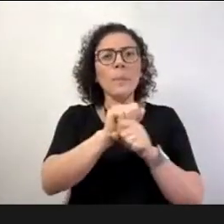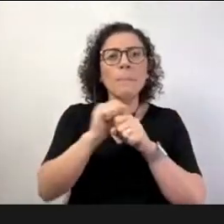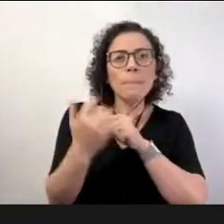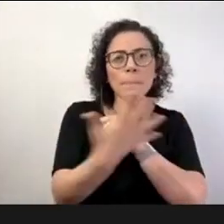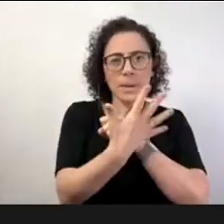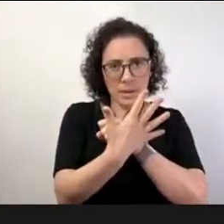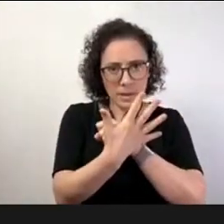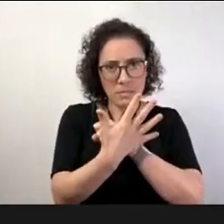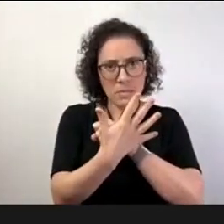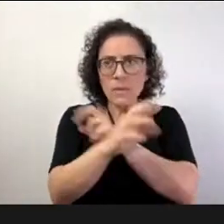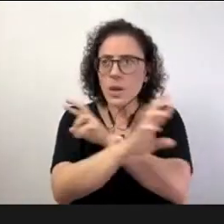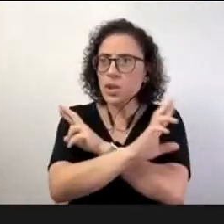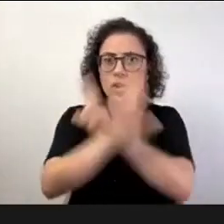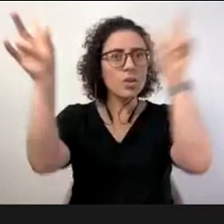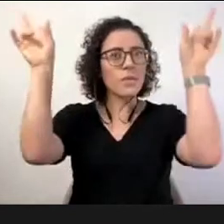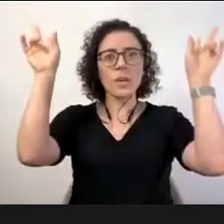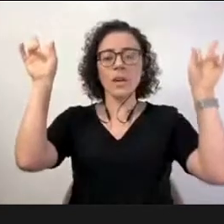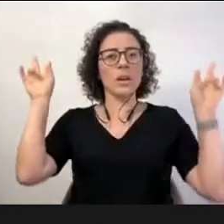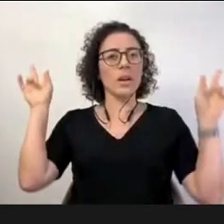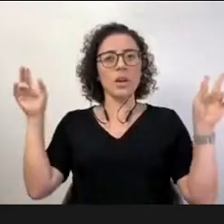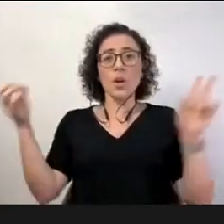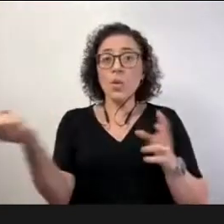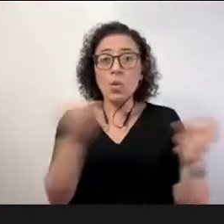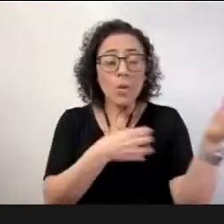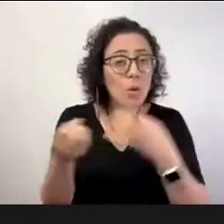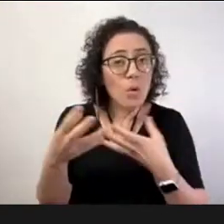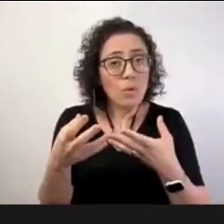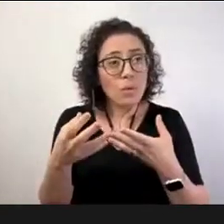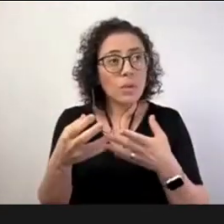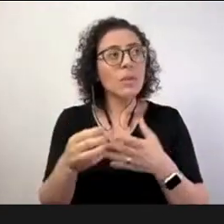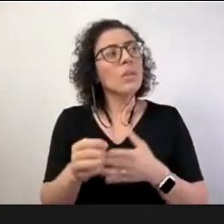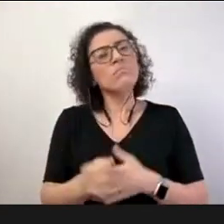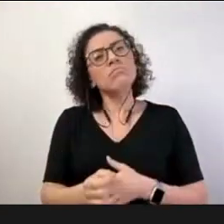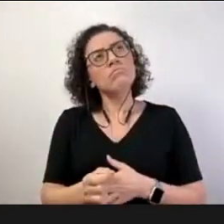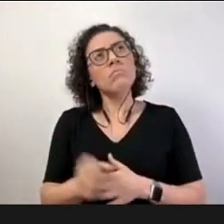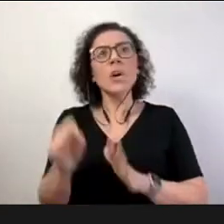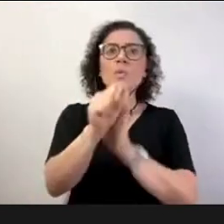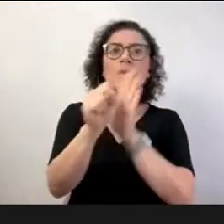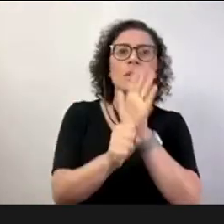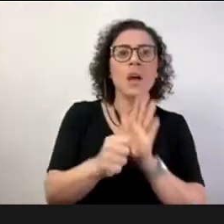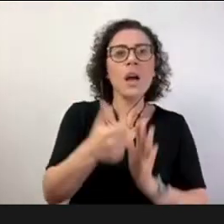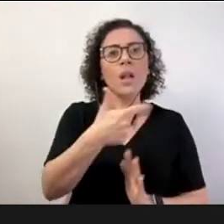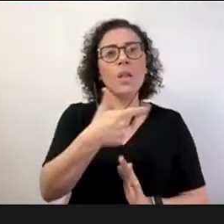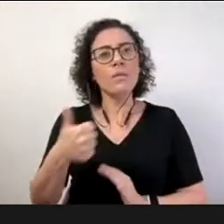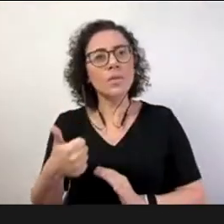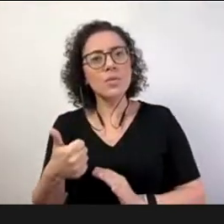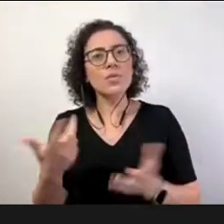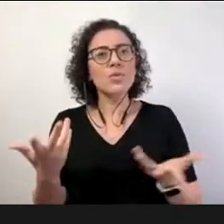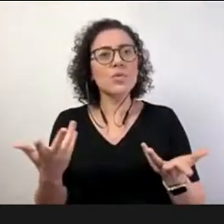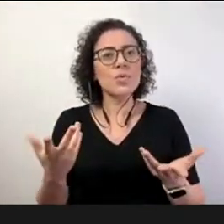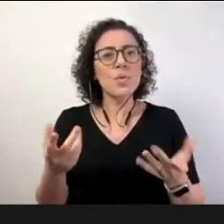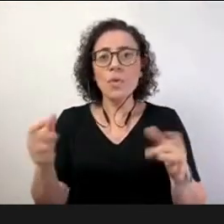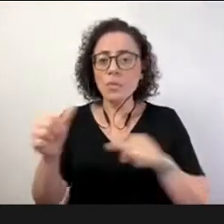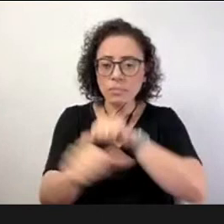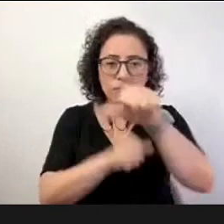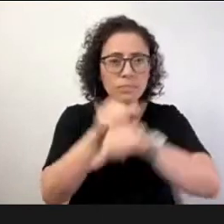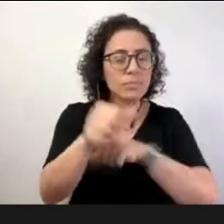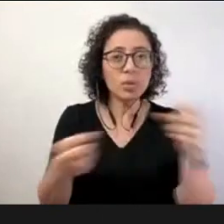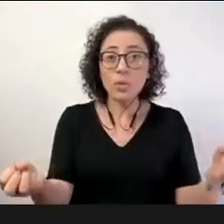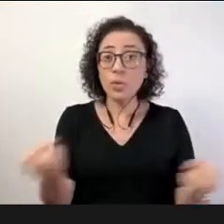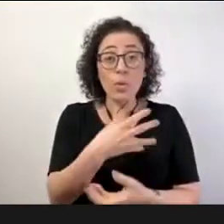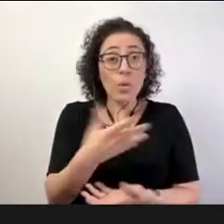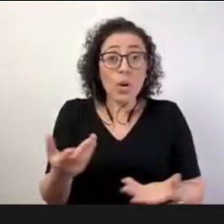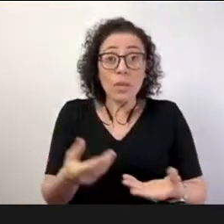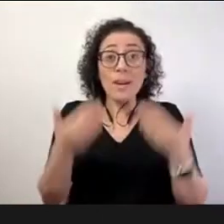XXI talvez o século XXI esteja a ser inaugurado pela pandemia porque tornou óbvio tornou evidente que nós temos que fazer